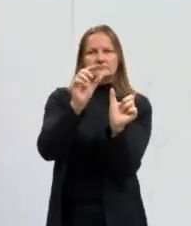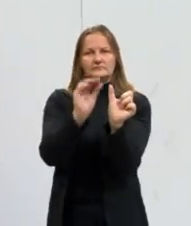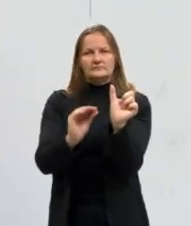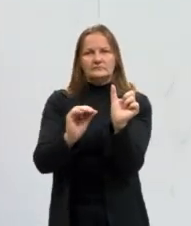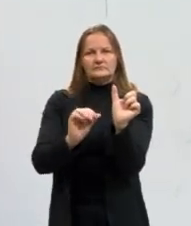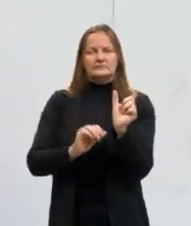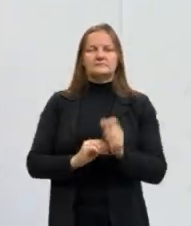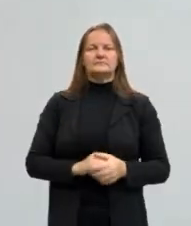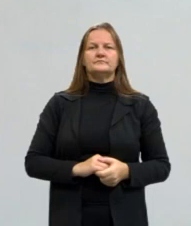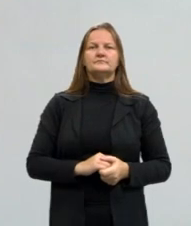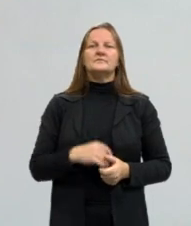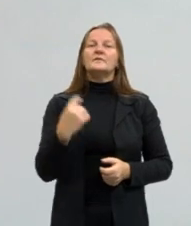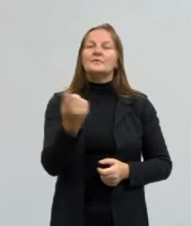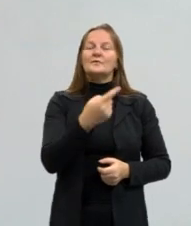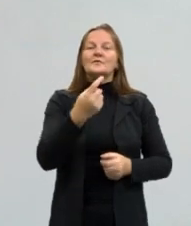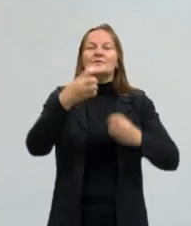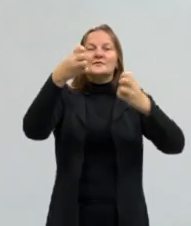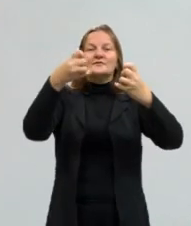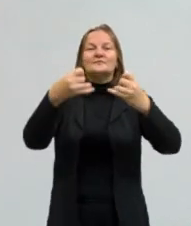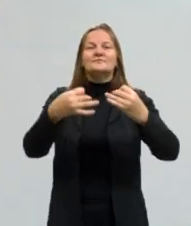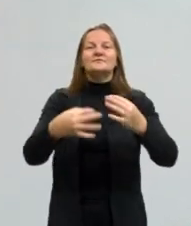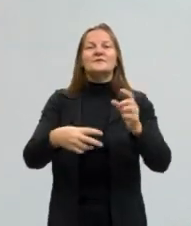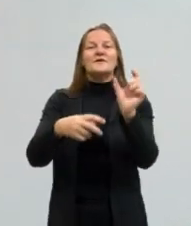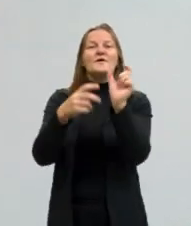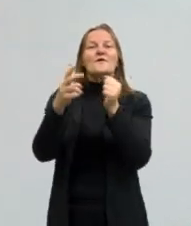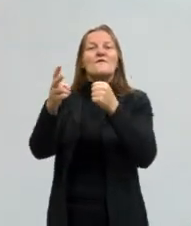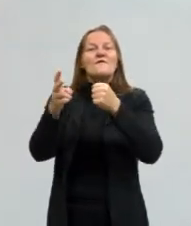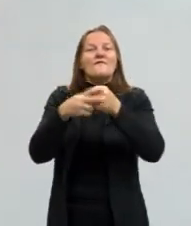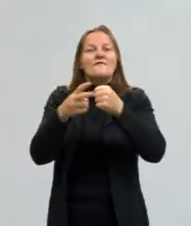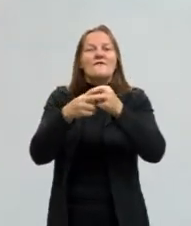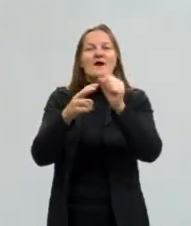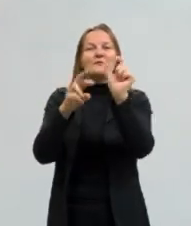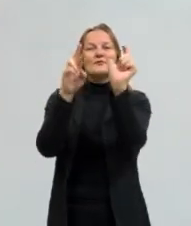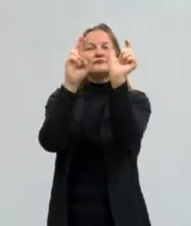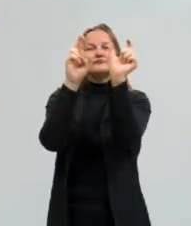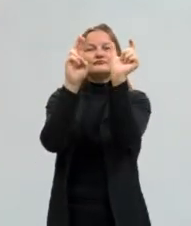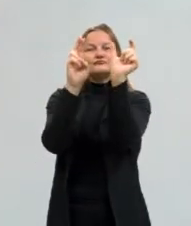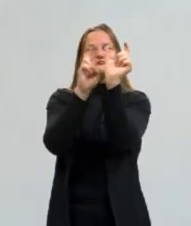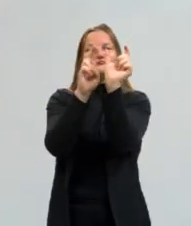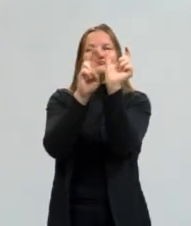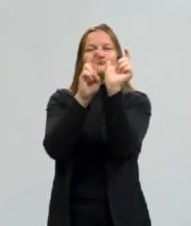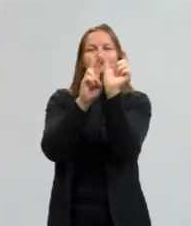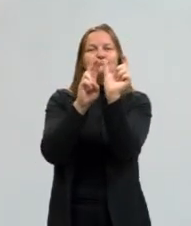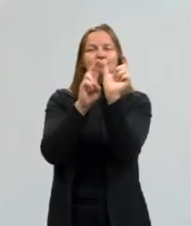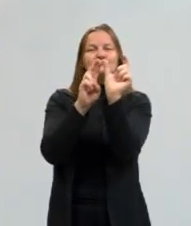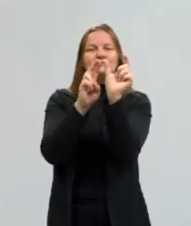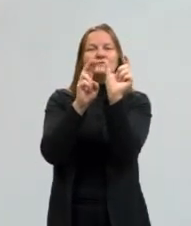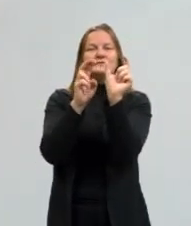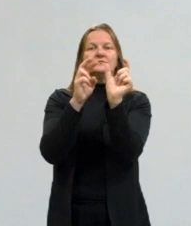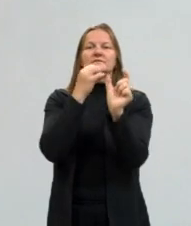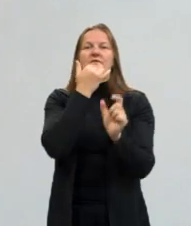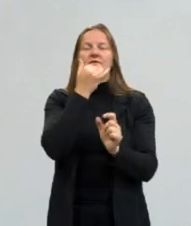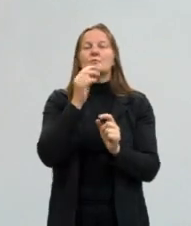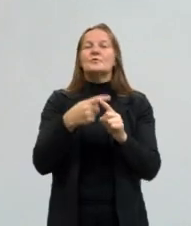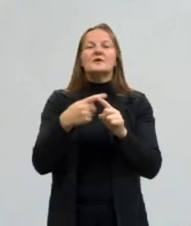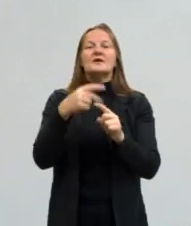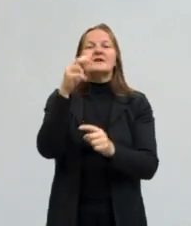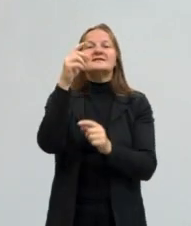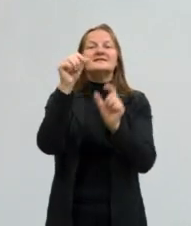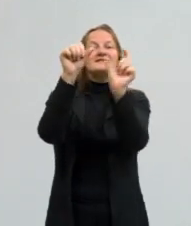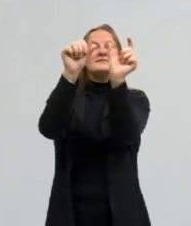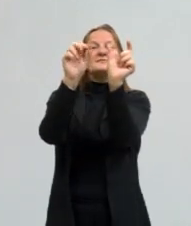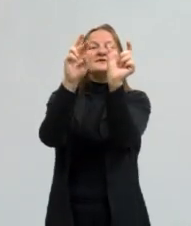nós dizemos que esse verbo é um verbo regular. regular. Então, quando, ao